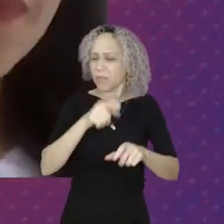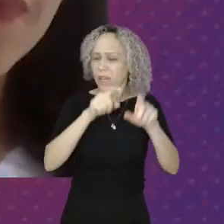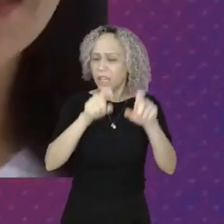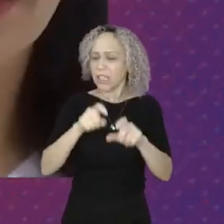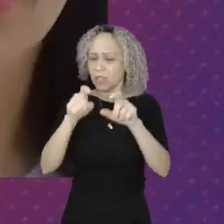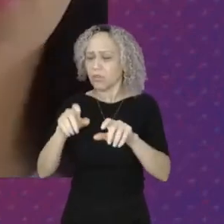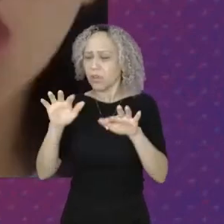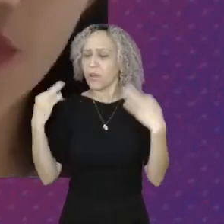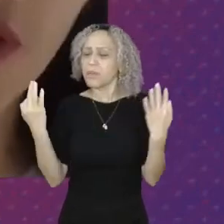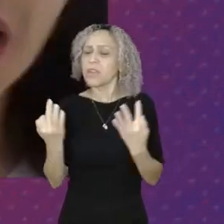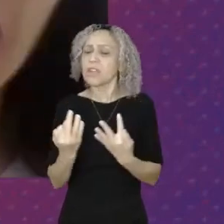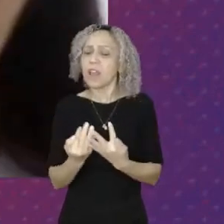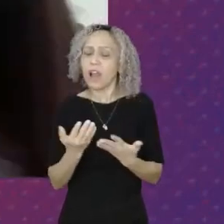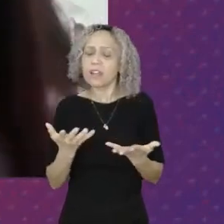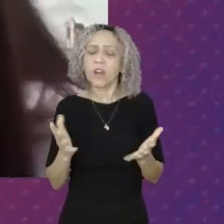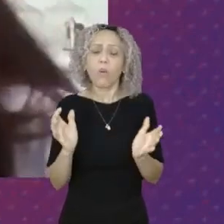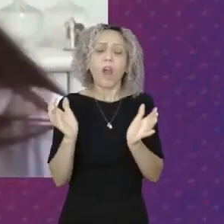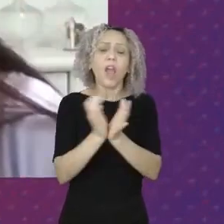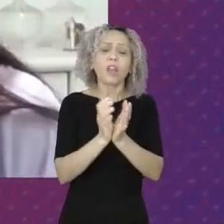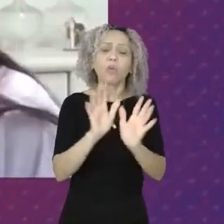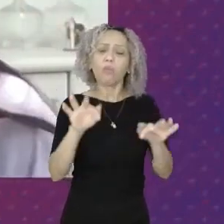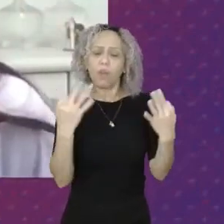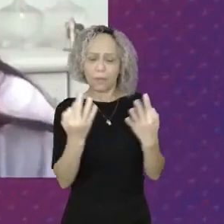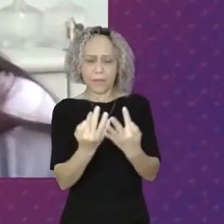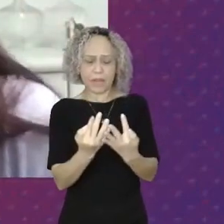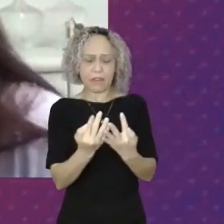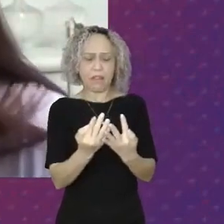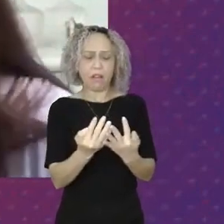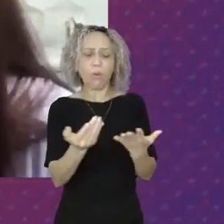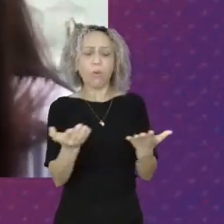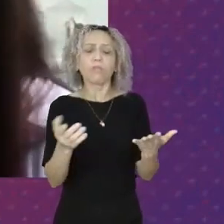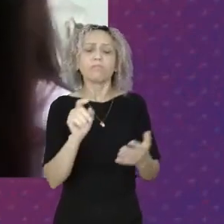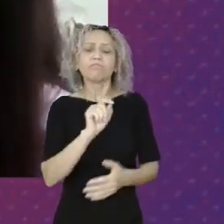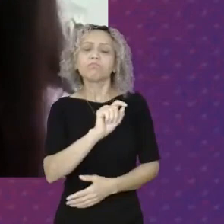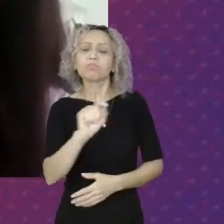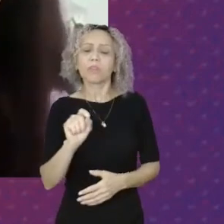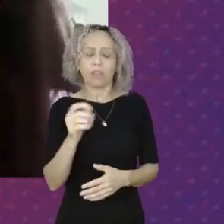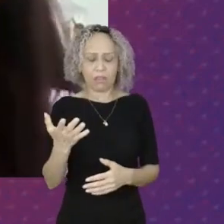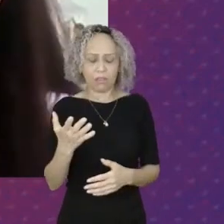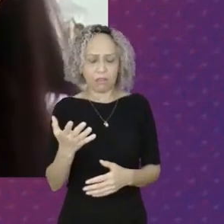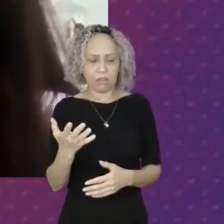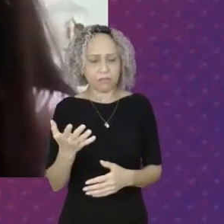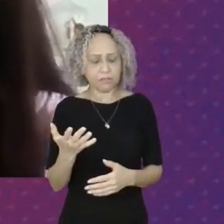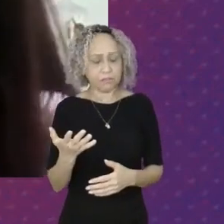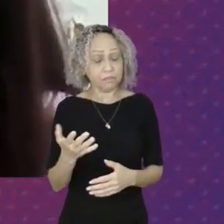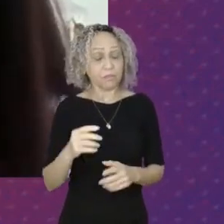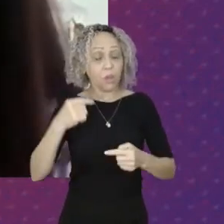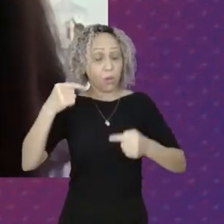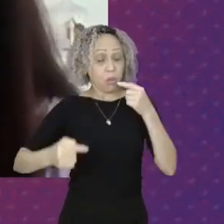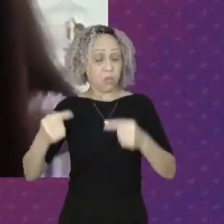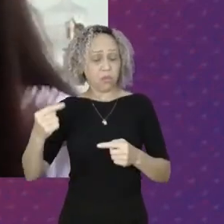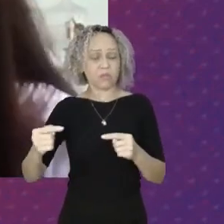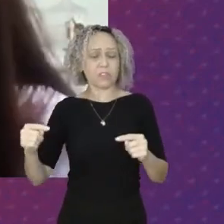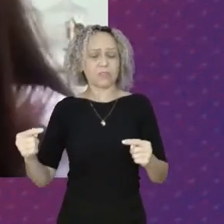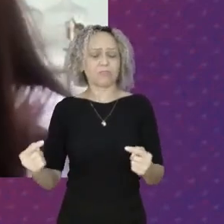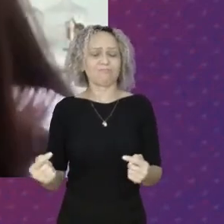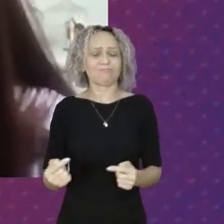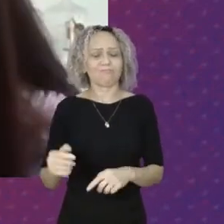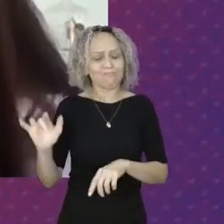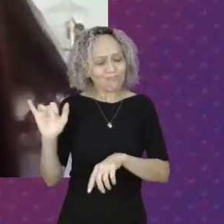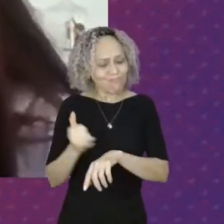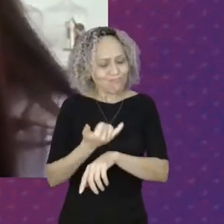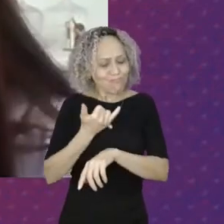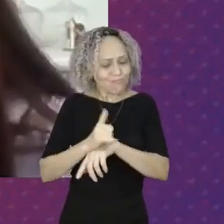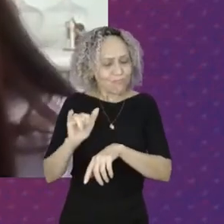renda Daquele grupo Familiar Quem é aquele grupo Familiar Então é uma política Extremamente estratégica E a